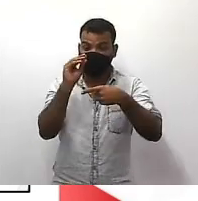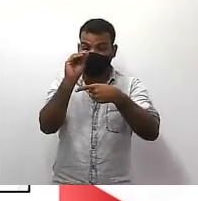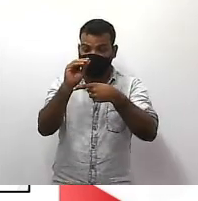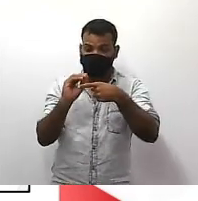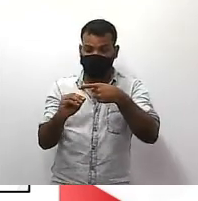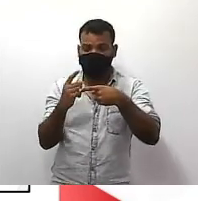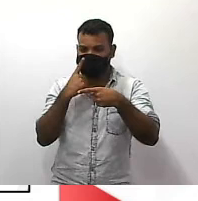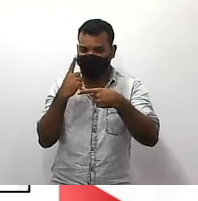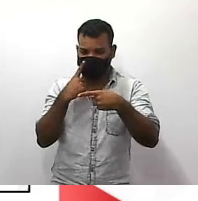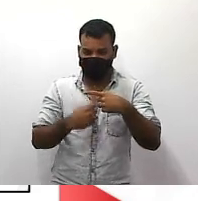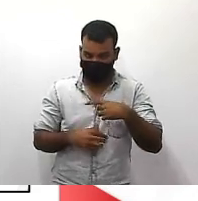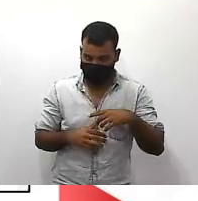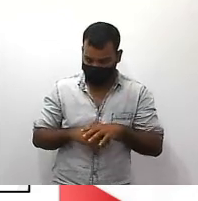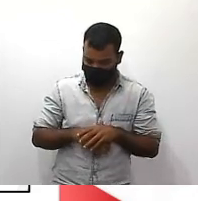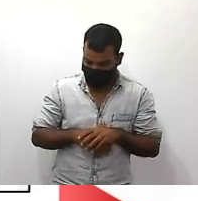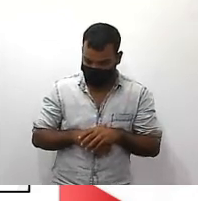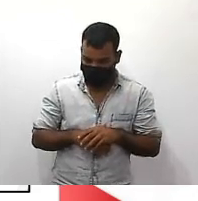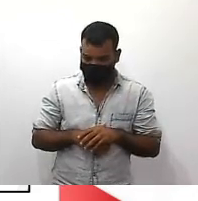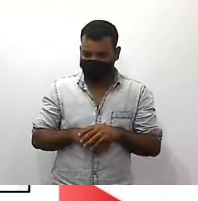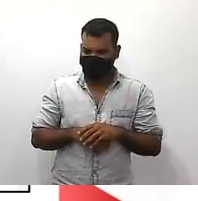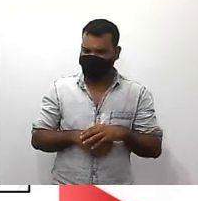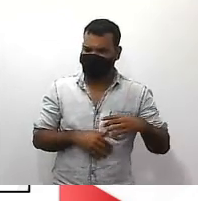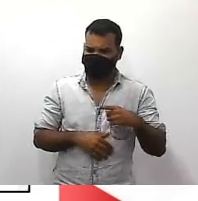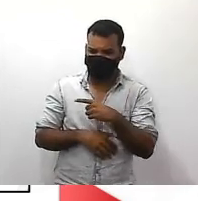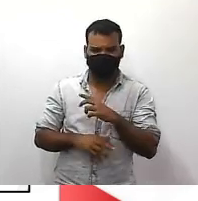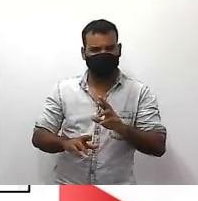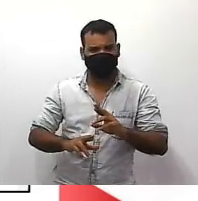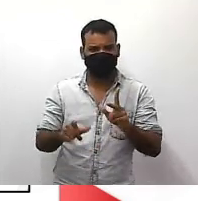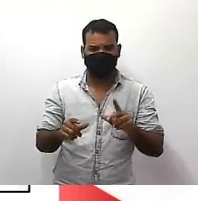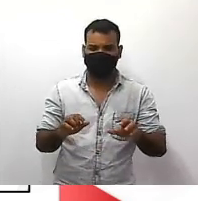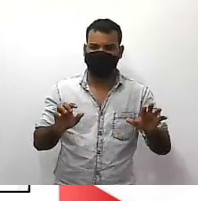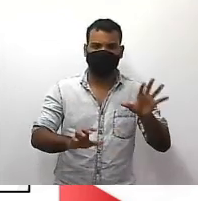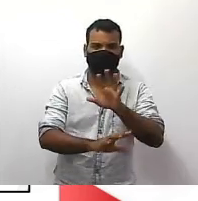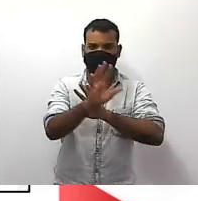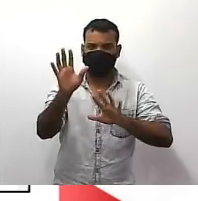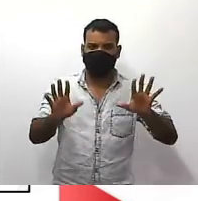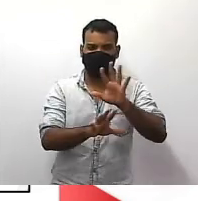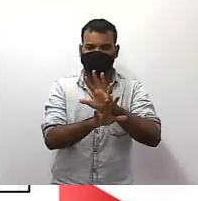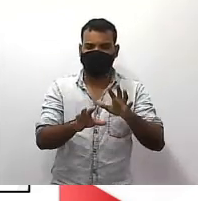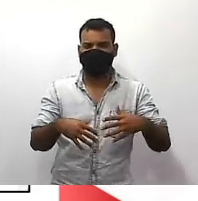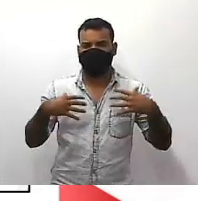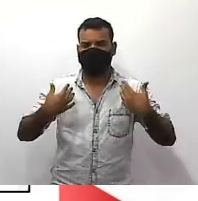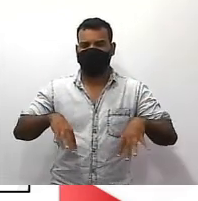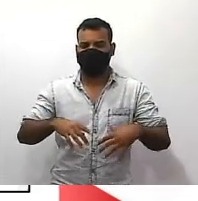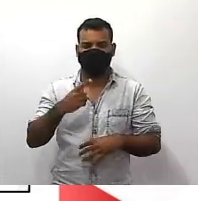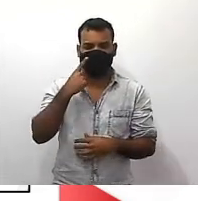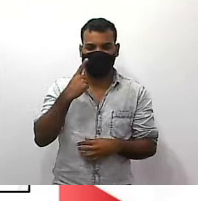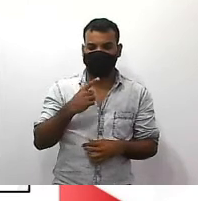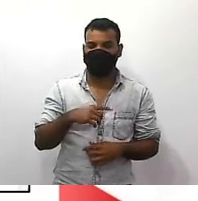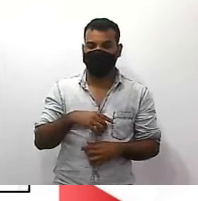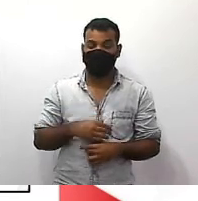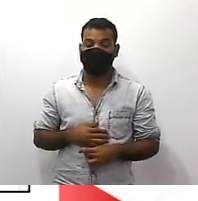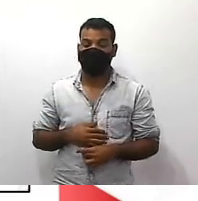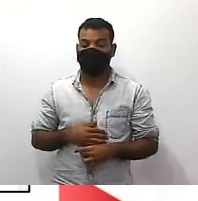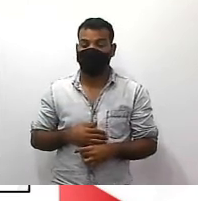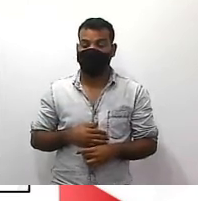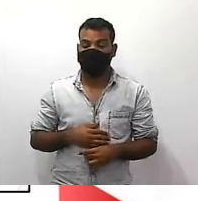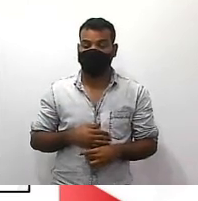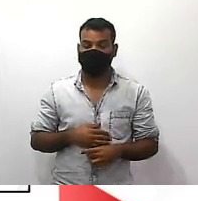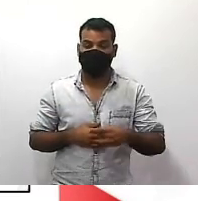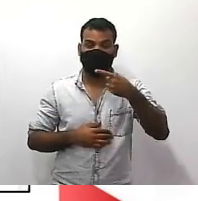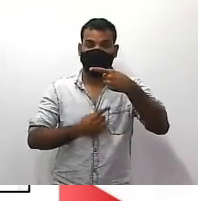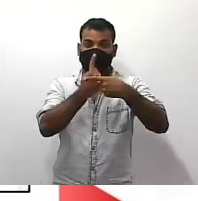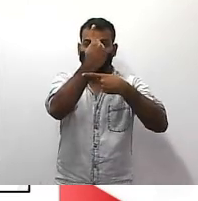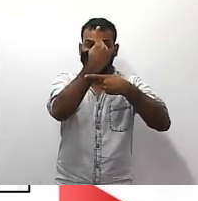pra vocês de uma forma diferente na leitura por exemplo eu tenho um sobre